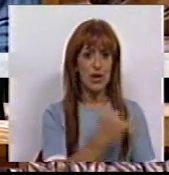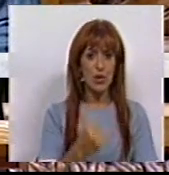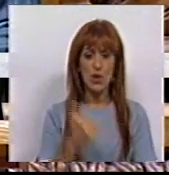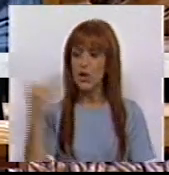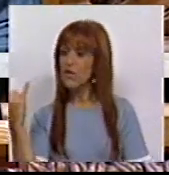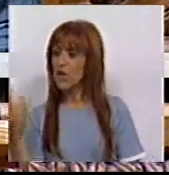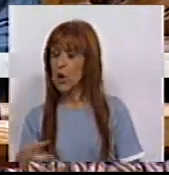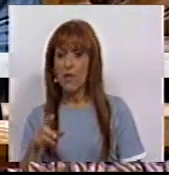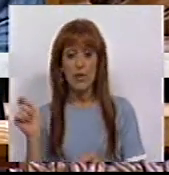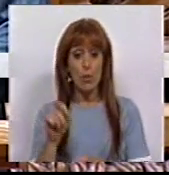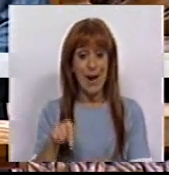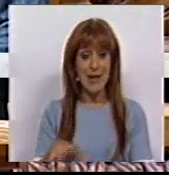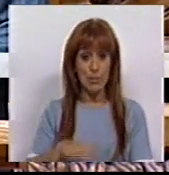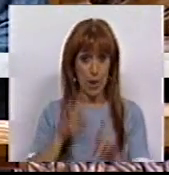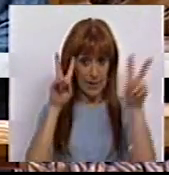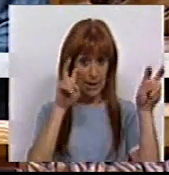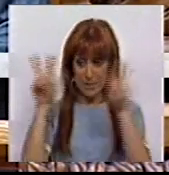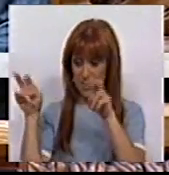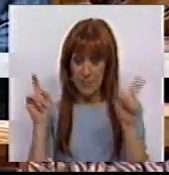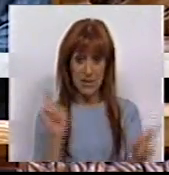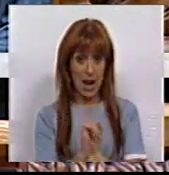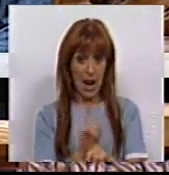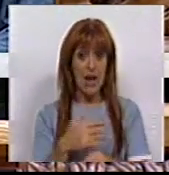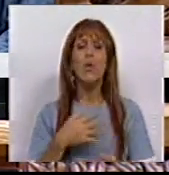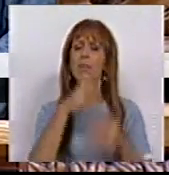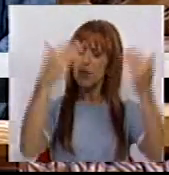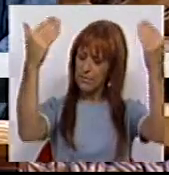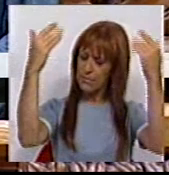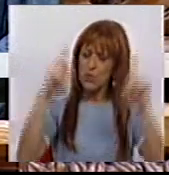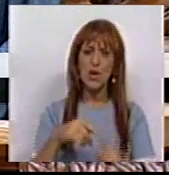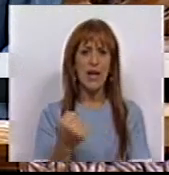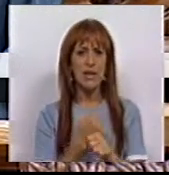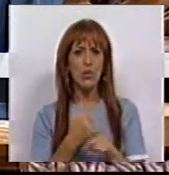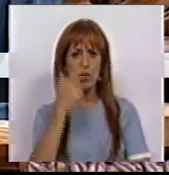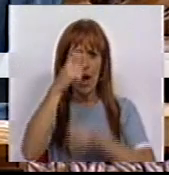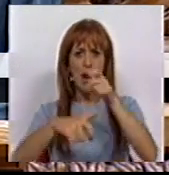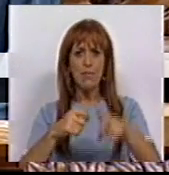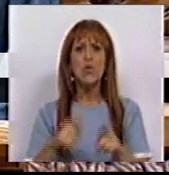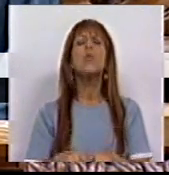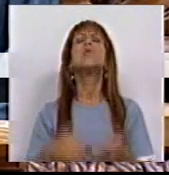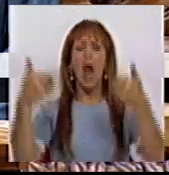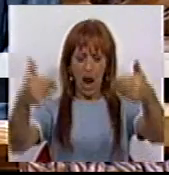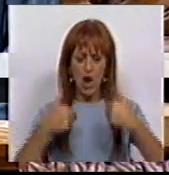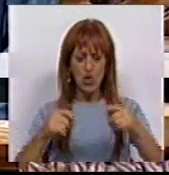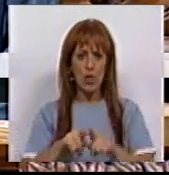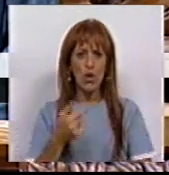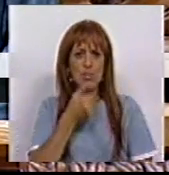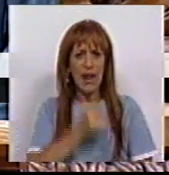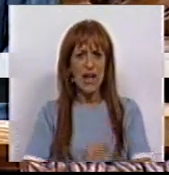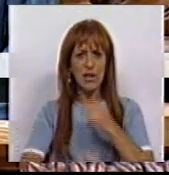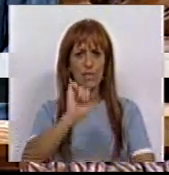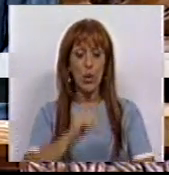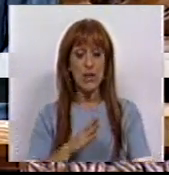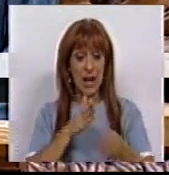29 deste mês, precisamente sobre estes temas. Queremos daqui saudar as entidades e as pessoas que contribuíram com a sua experiência,